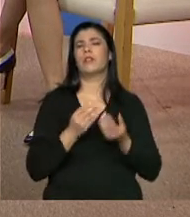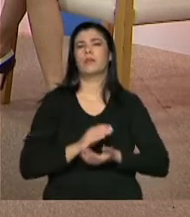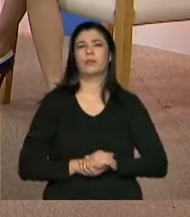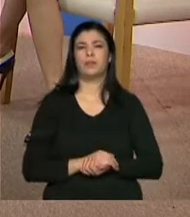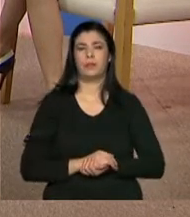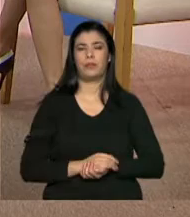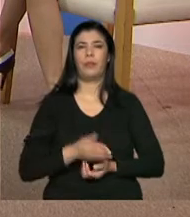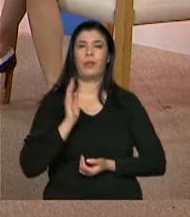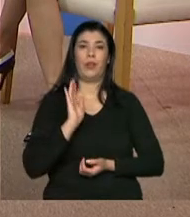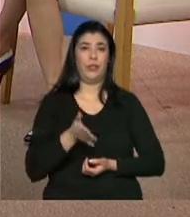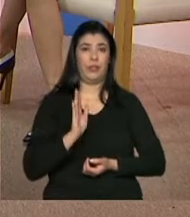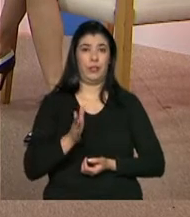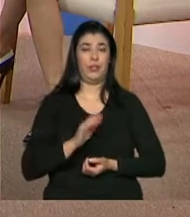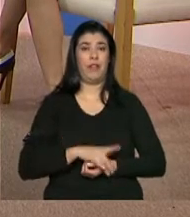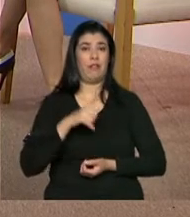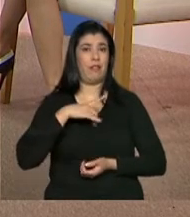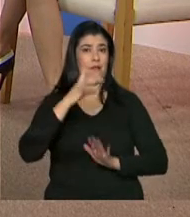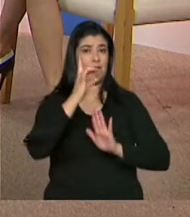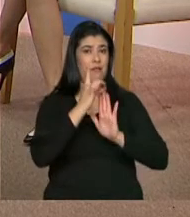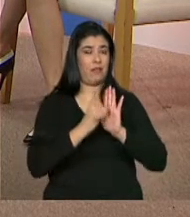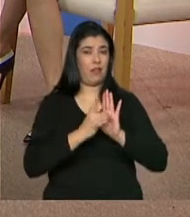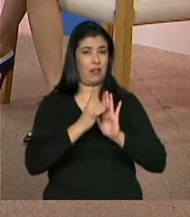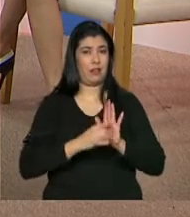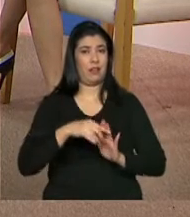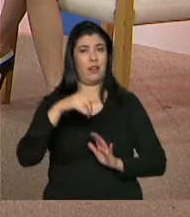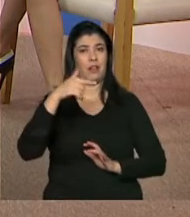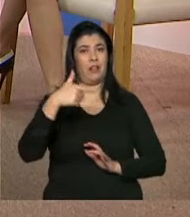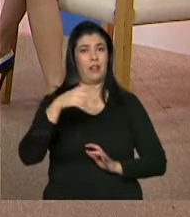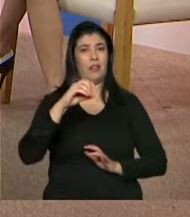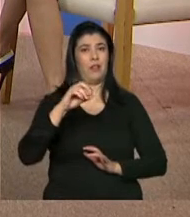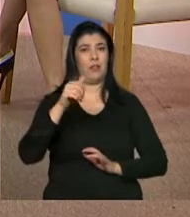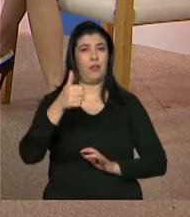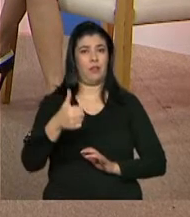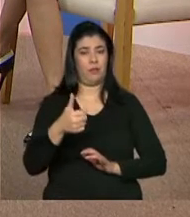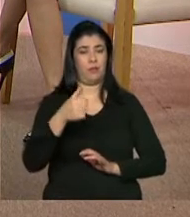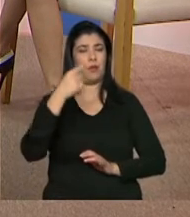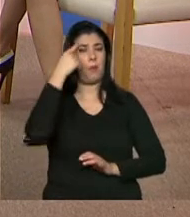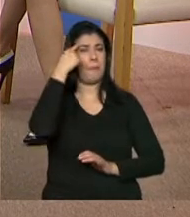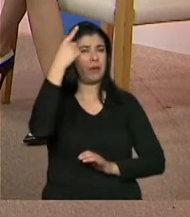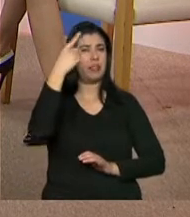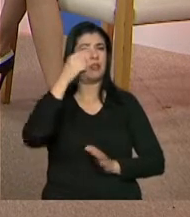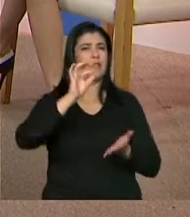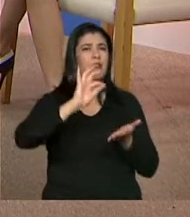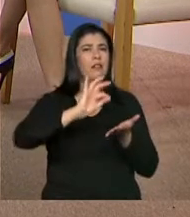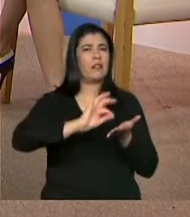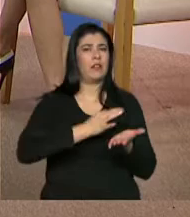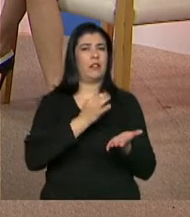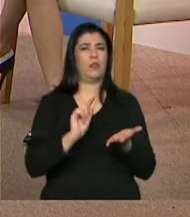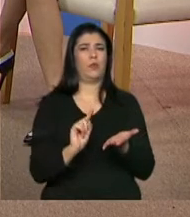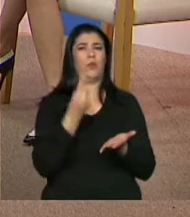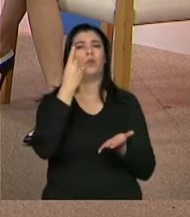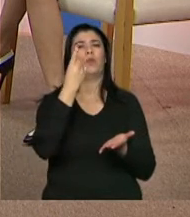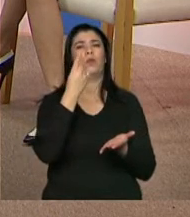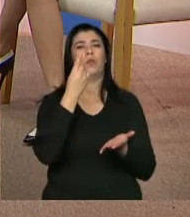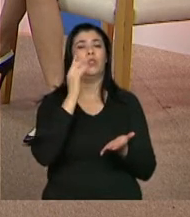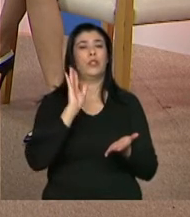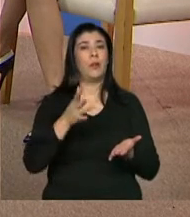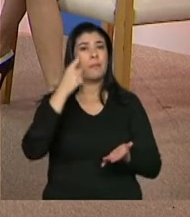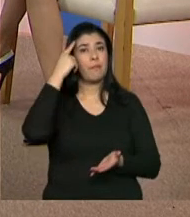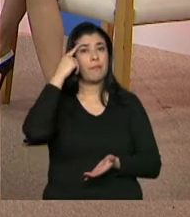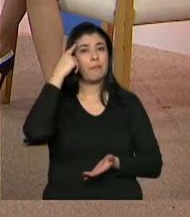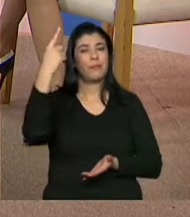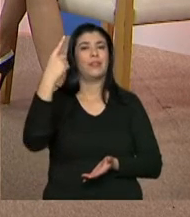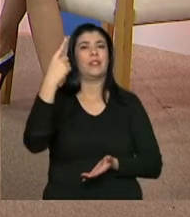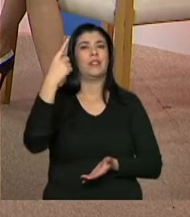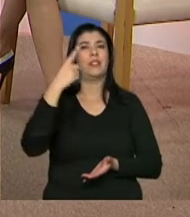desde 2001, do decreto do Cadastro Único. É engraçado isso. Já se pensava nessa racionalização, nessa coisa de